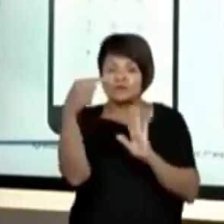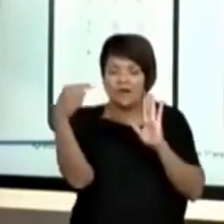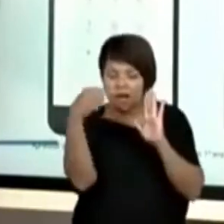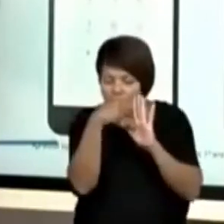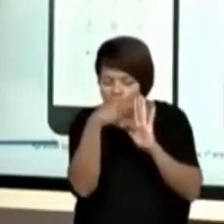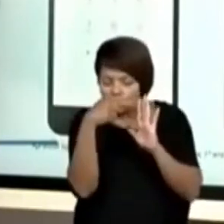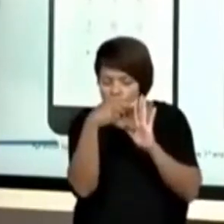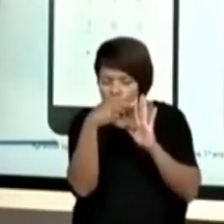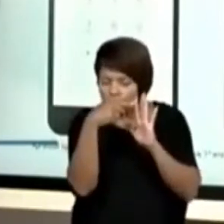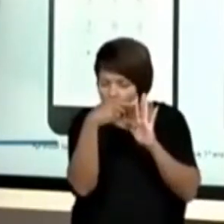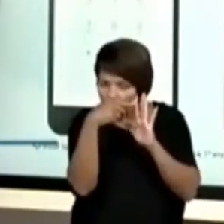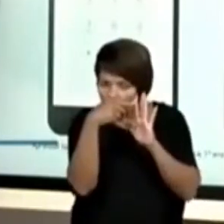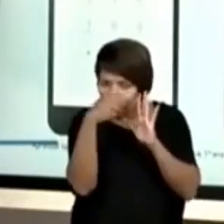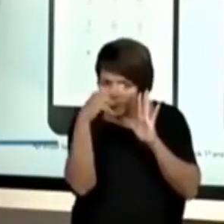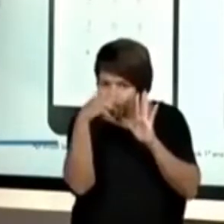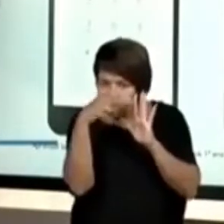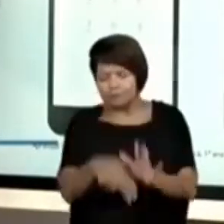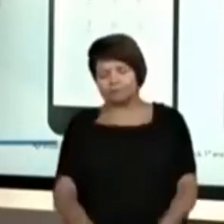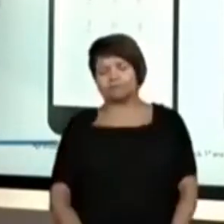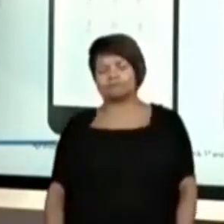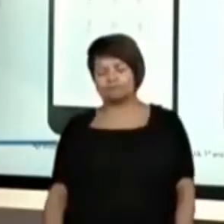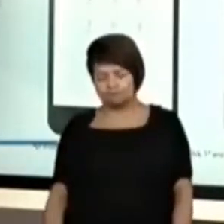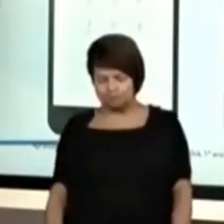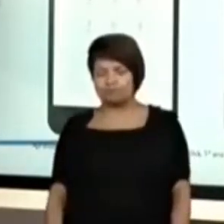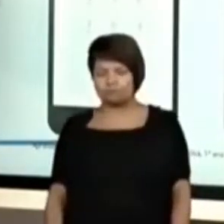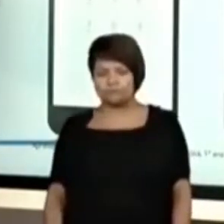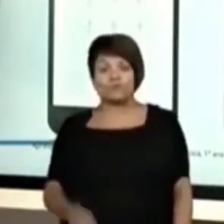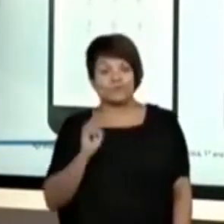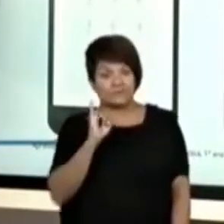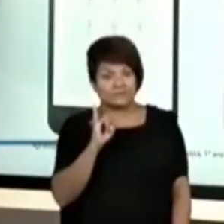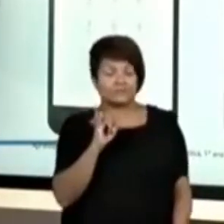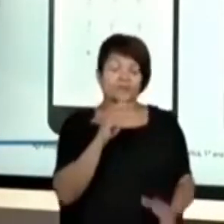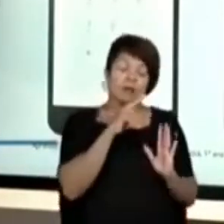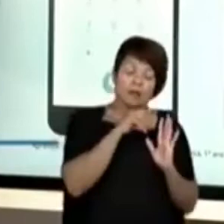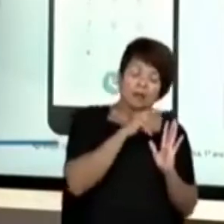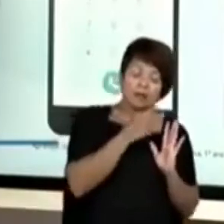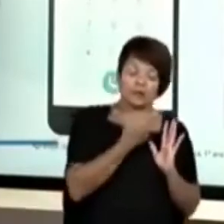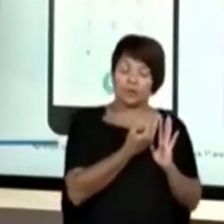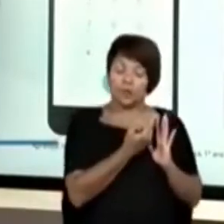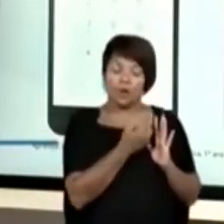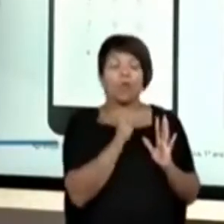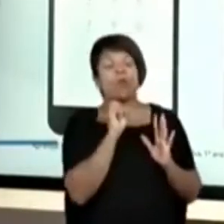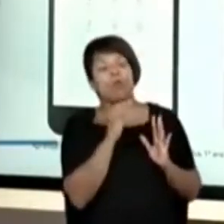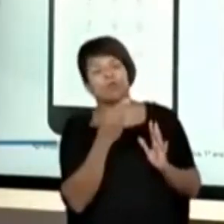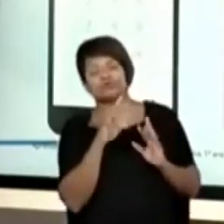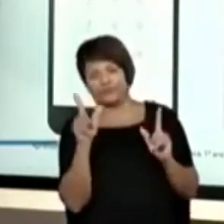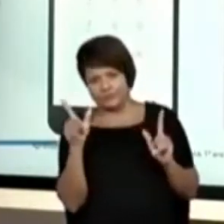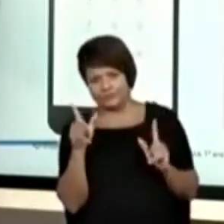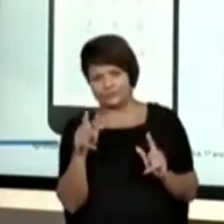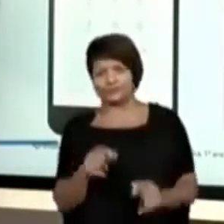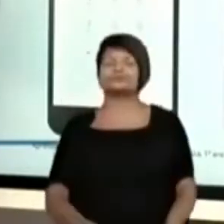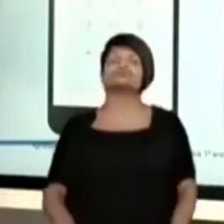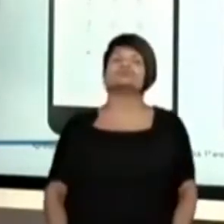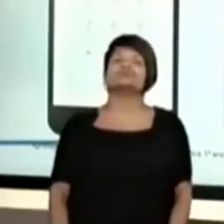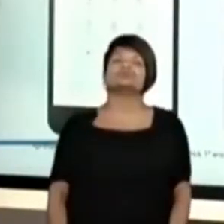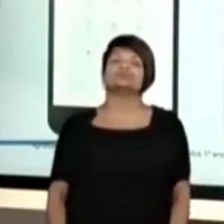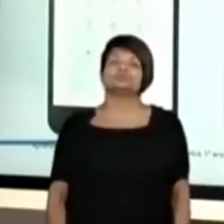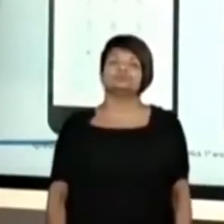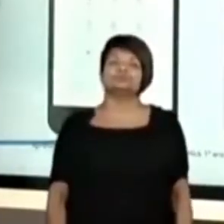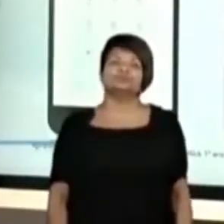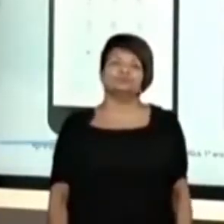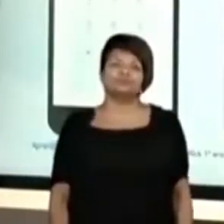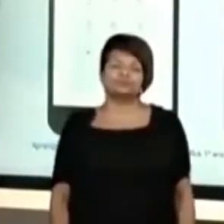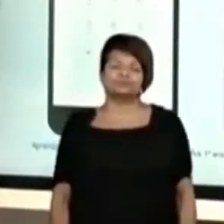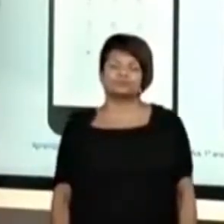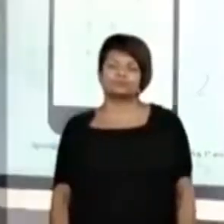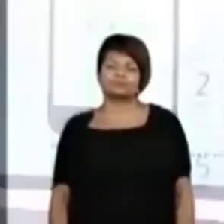e vai ler esse número para a gente ver se a gente está lendo igual ou diferente, tá bom? Vai lá, professora Fran,